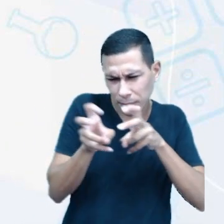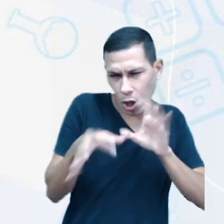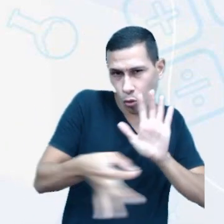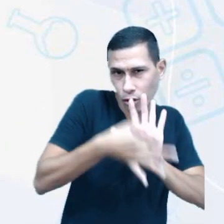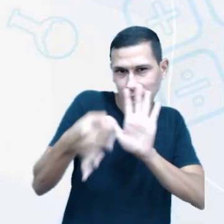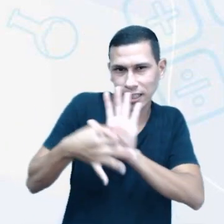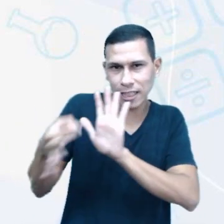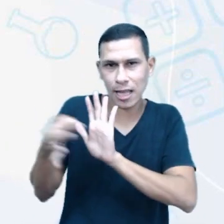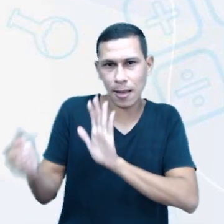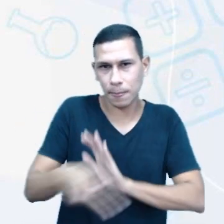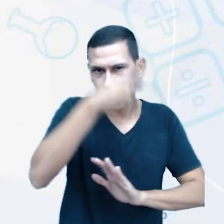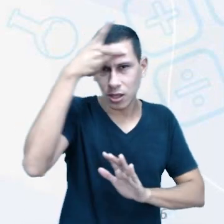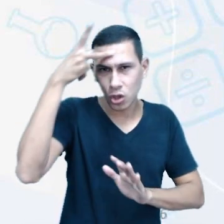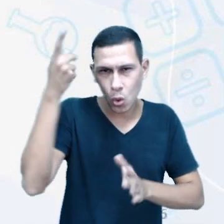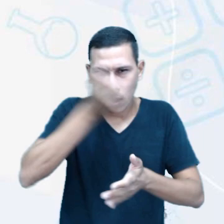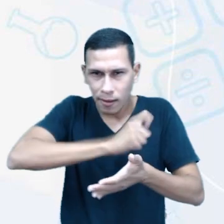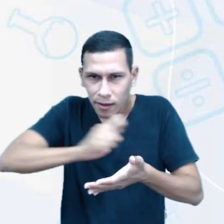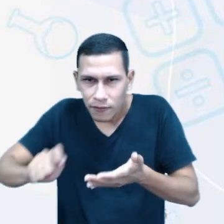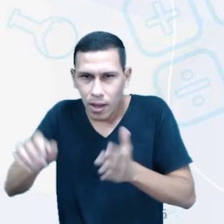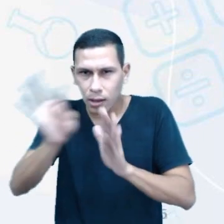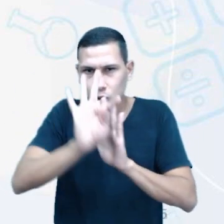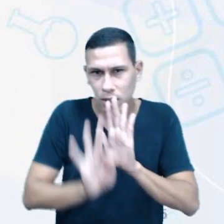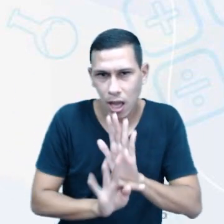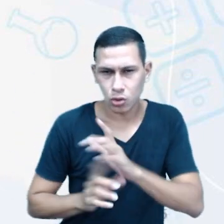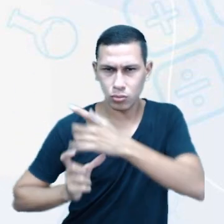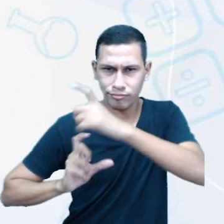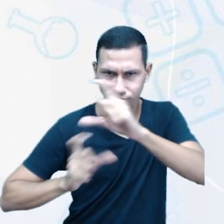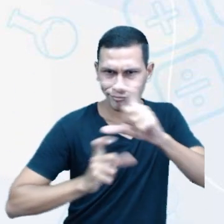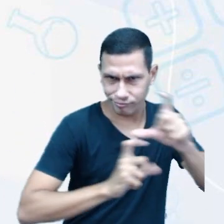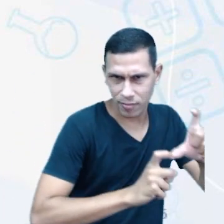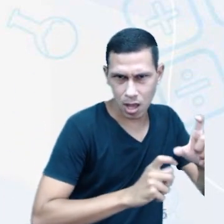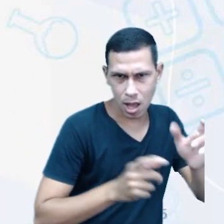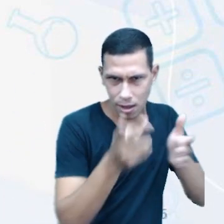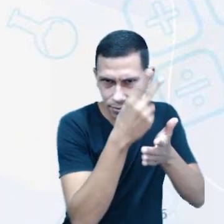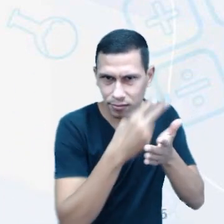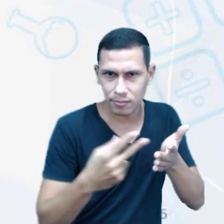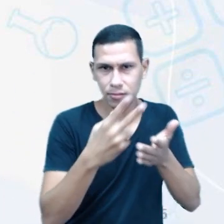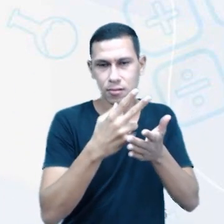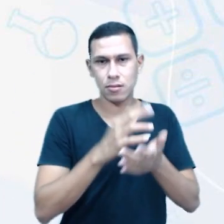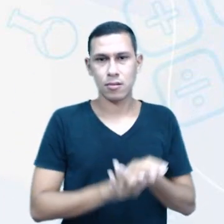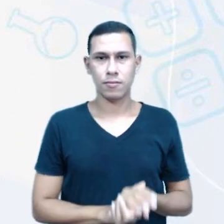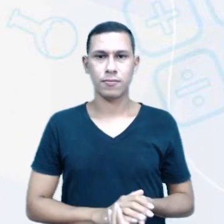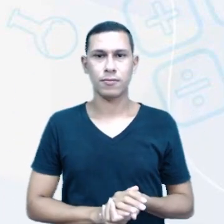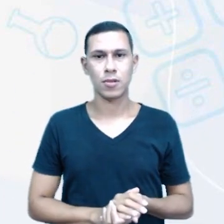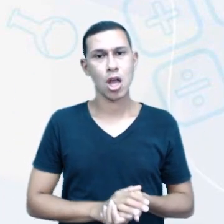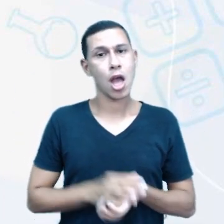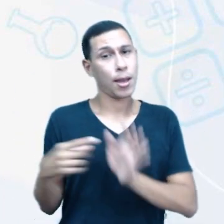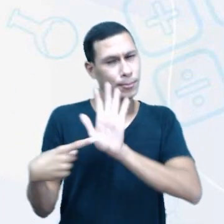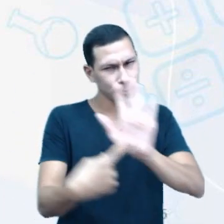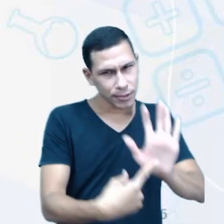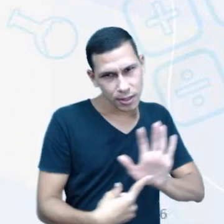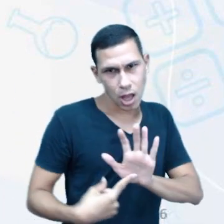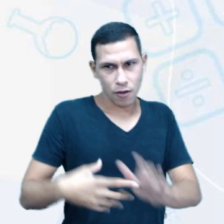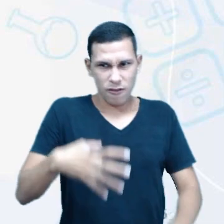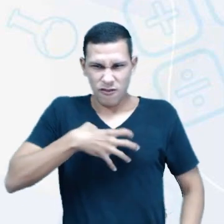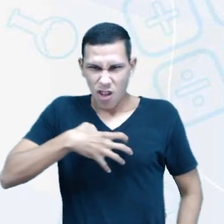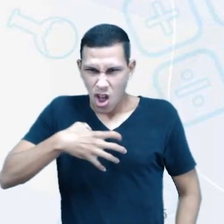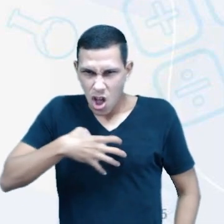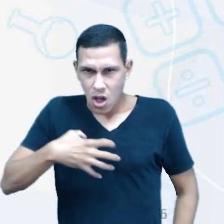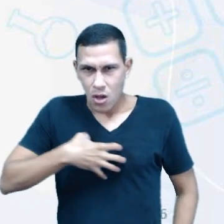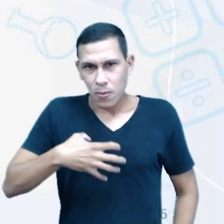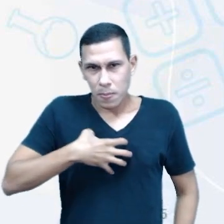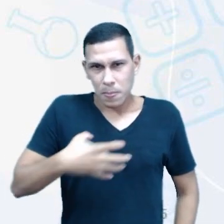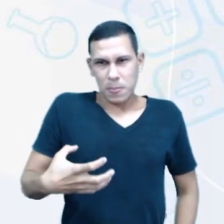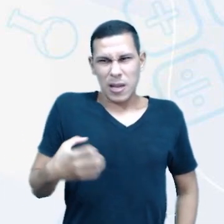já viu que se chama chargista. E vimos que essa visão crítica é apresentada sempre de uma forma exagerada,